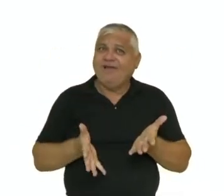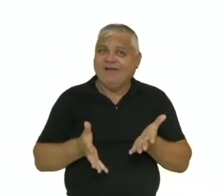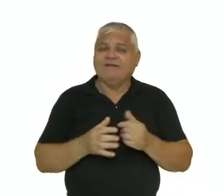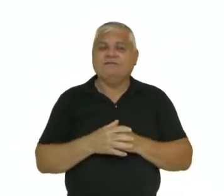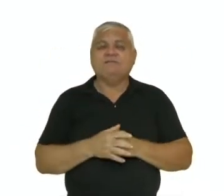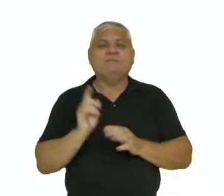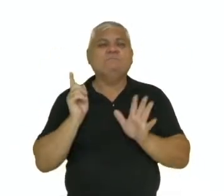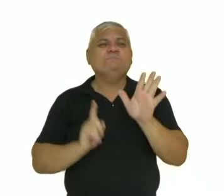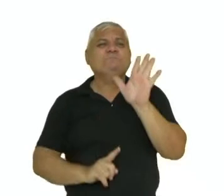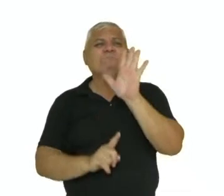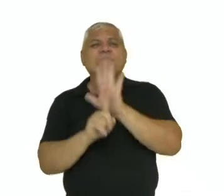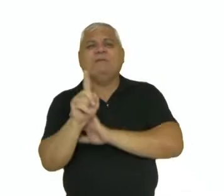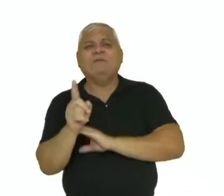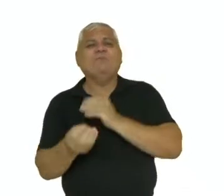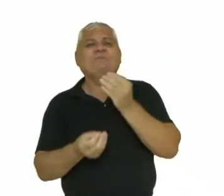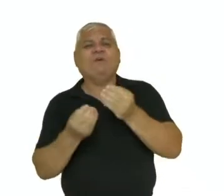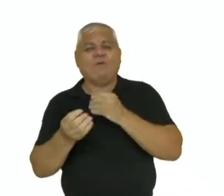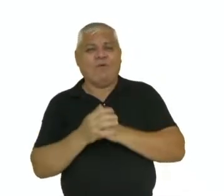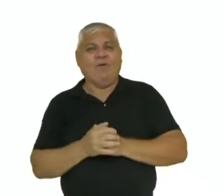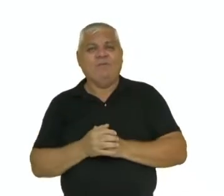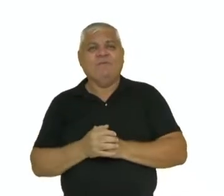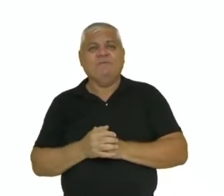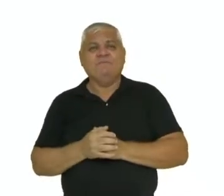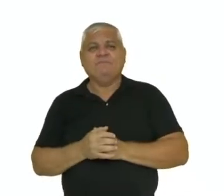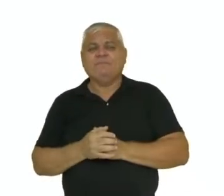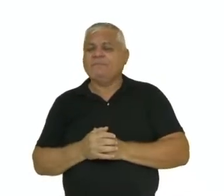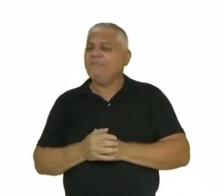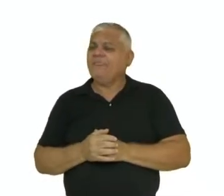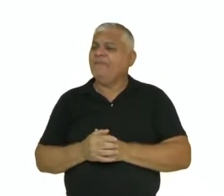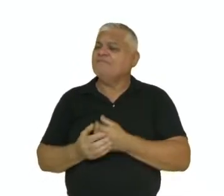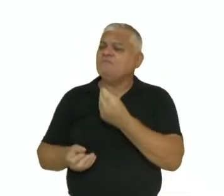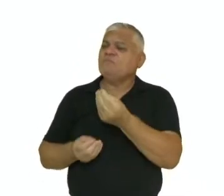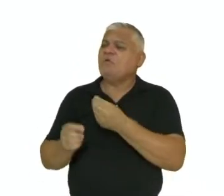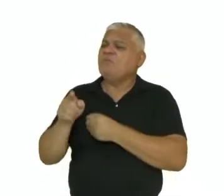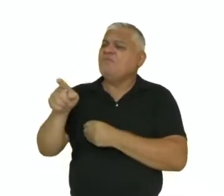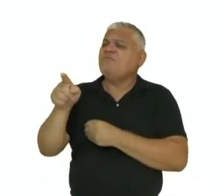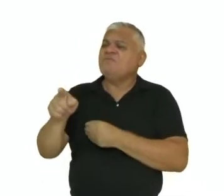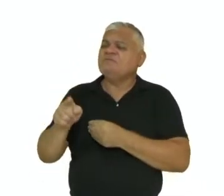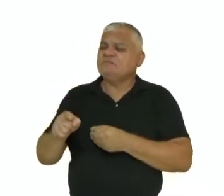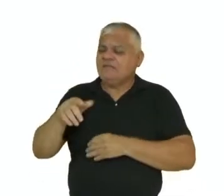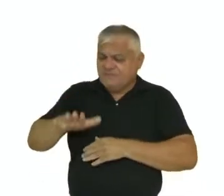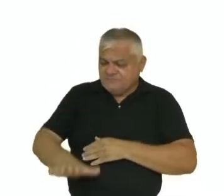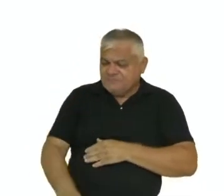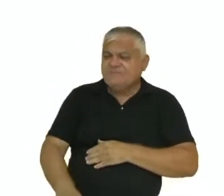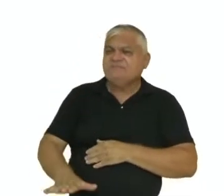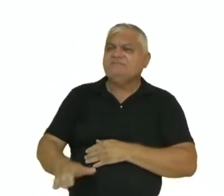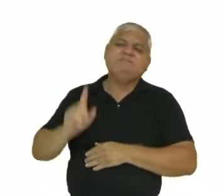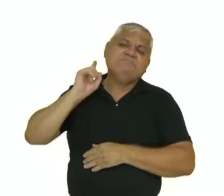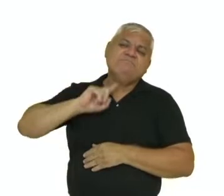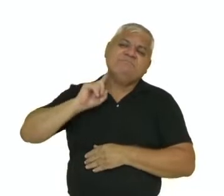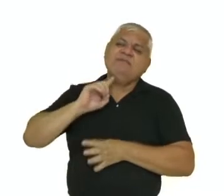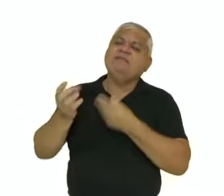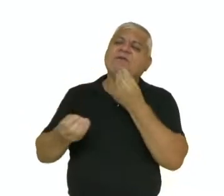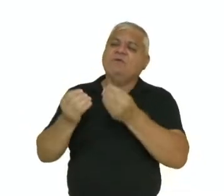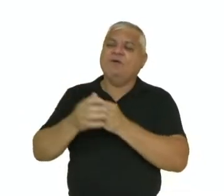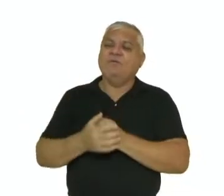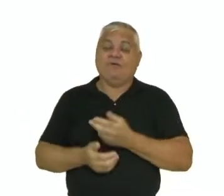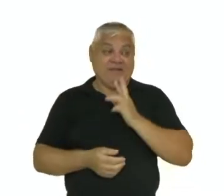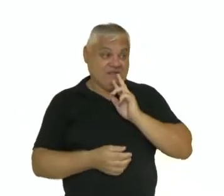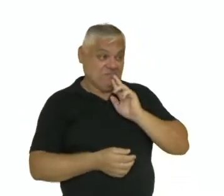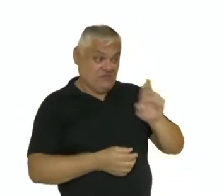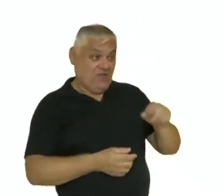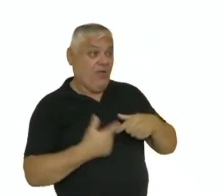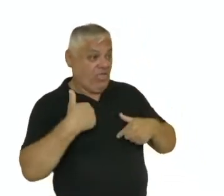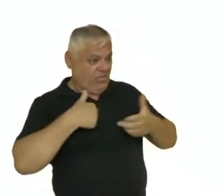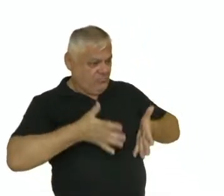pergunta realizada aqui pela Dentro da História. Como foi a sua infância em Caratinga, Minas Gerais? E a resposta do Ziraldo.